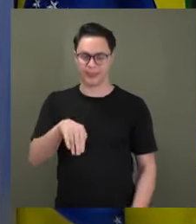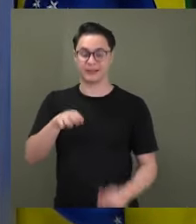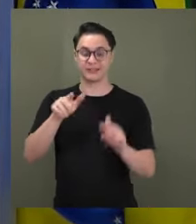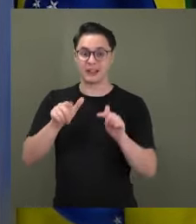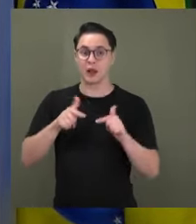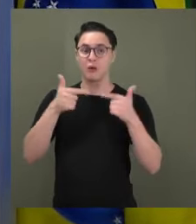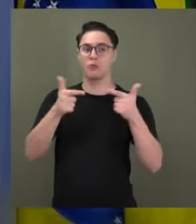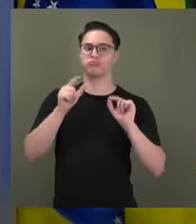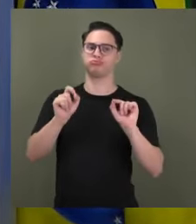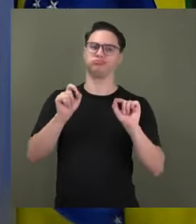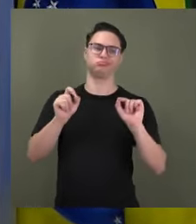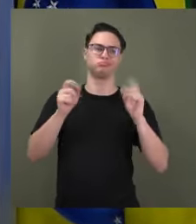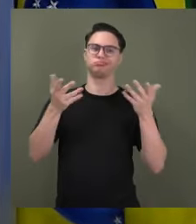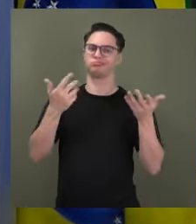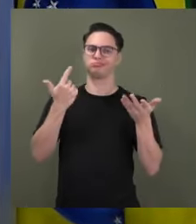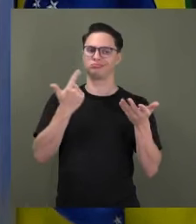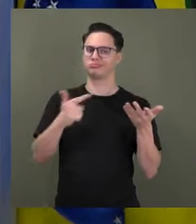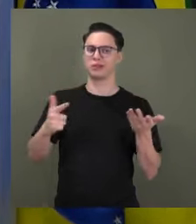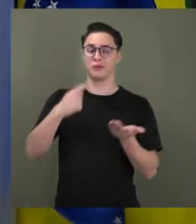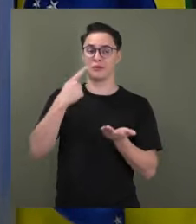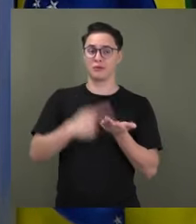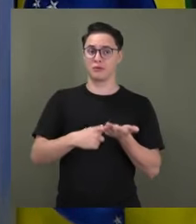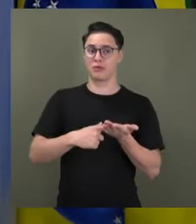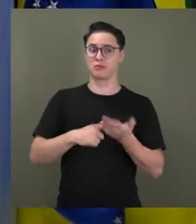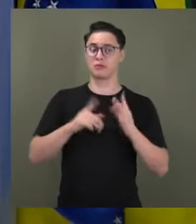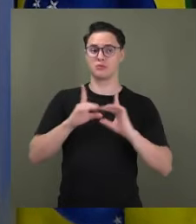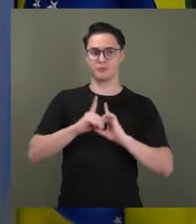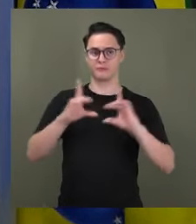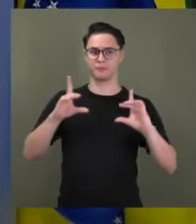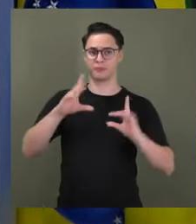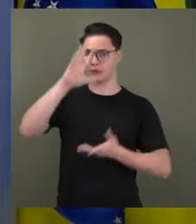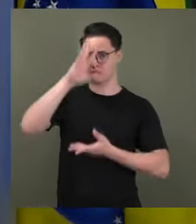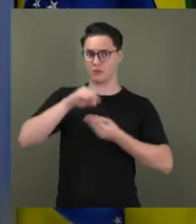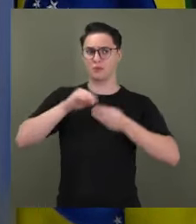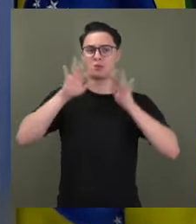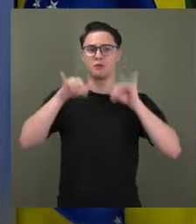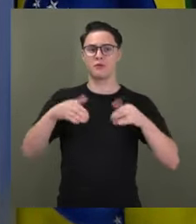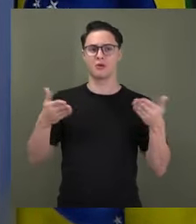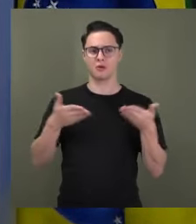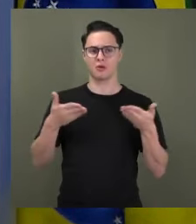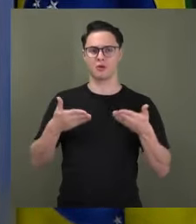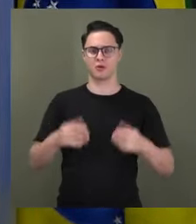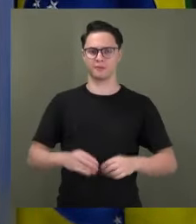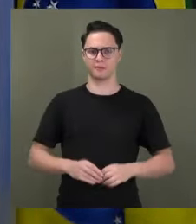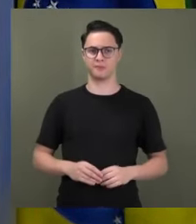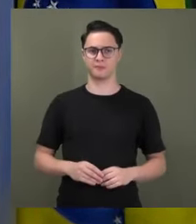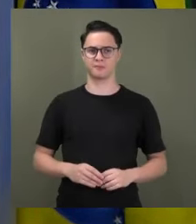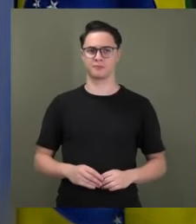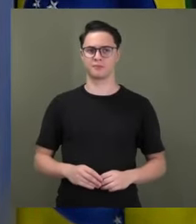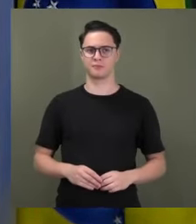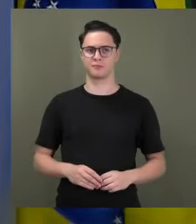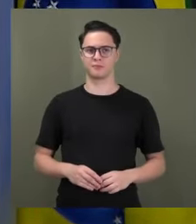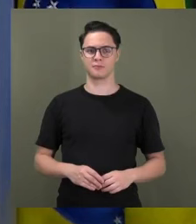absolutamente compromisso com a democracia. E, para finalizar, senhor presidente, numa coletiva